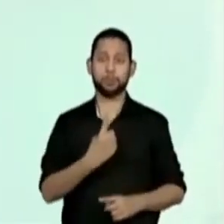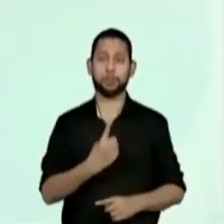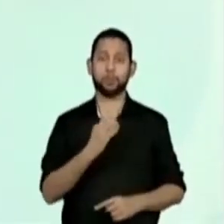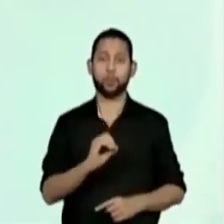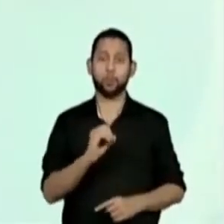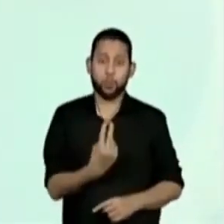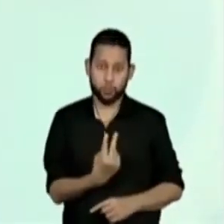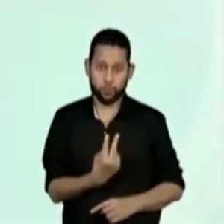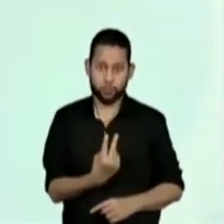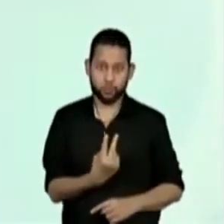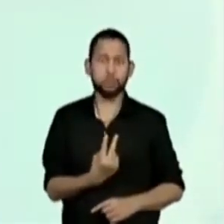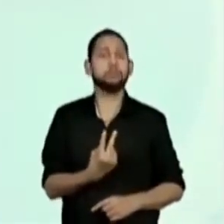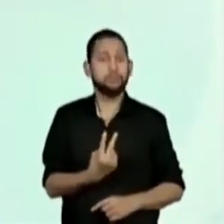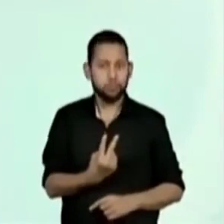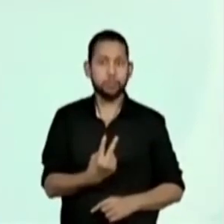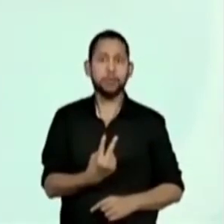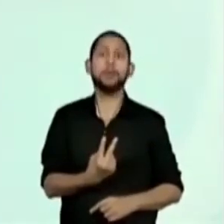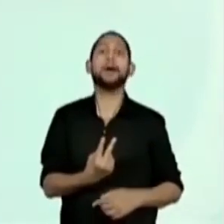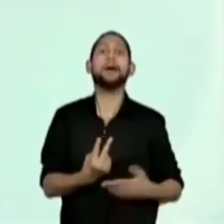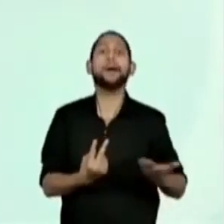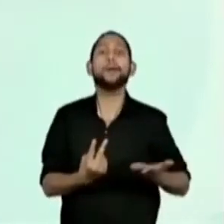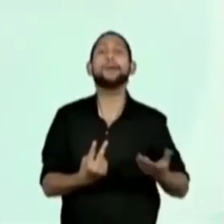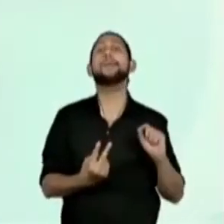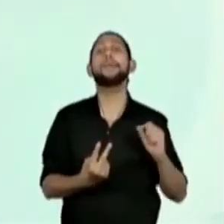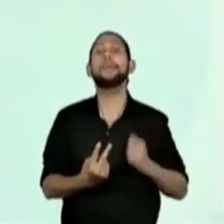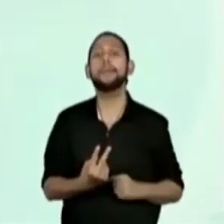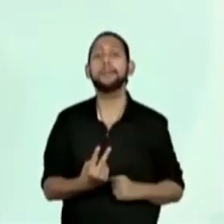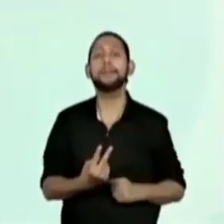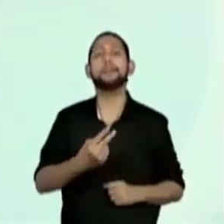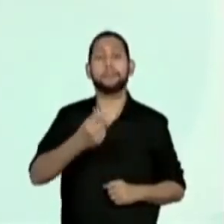desculpa. É 102.